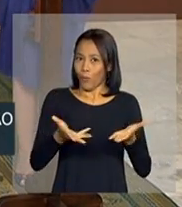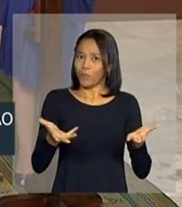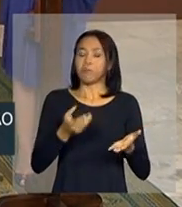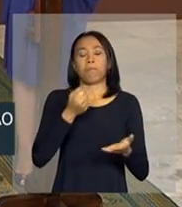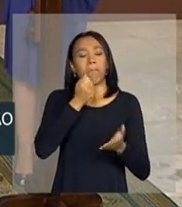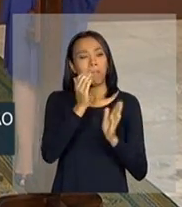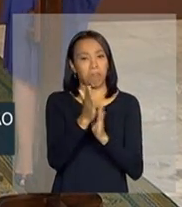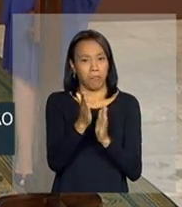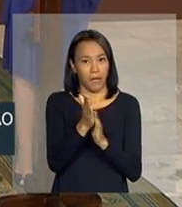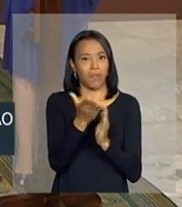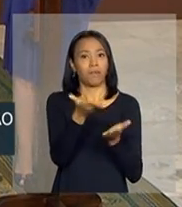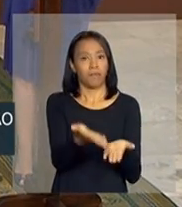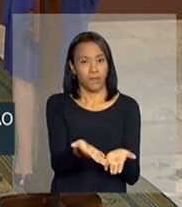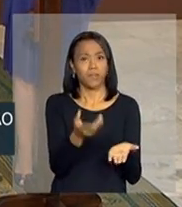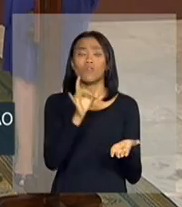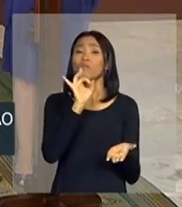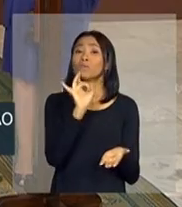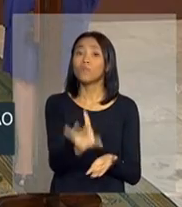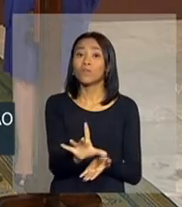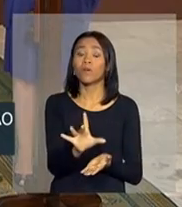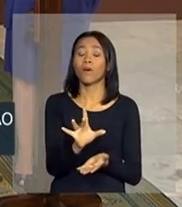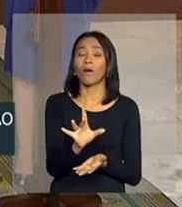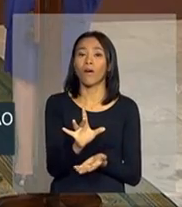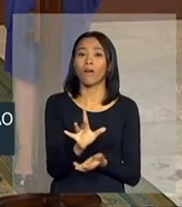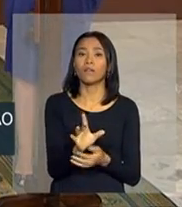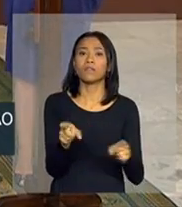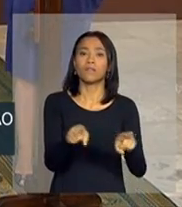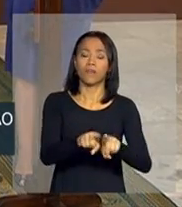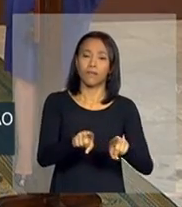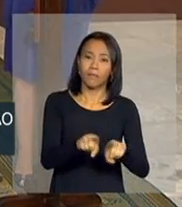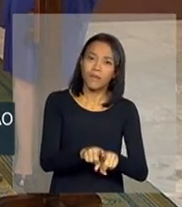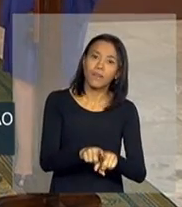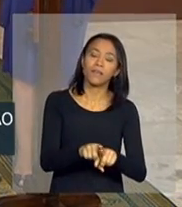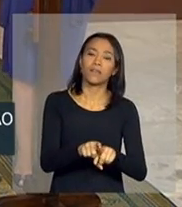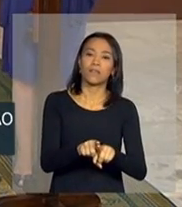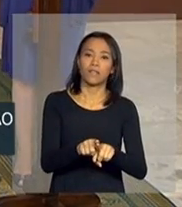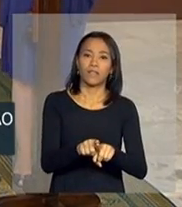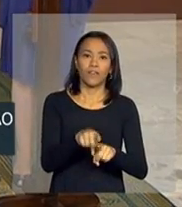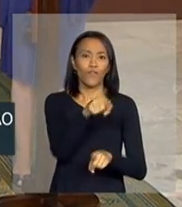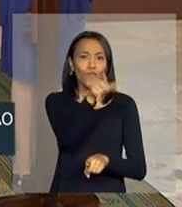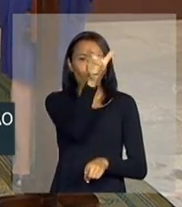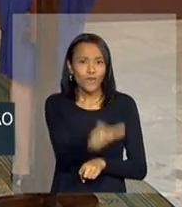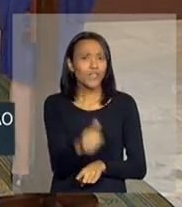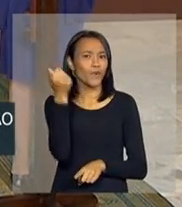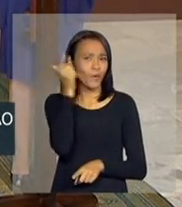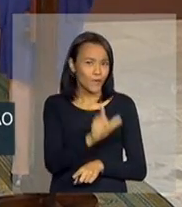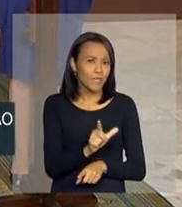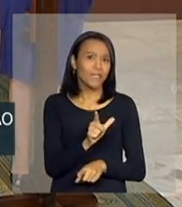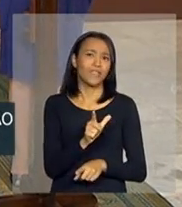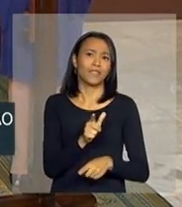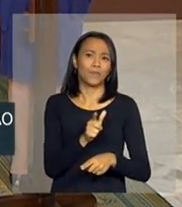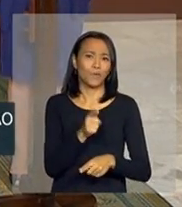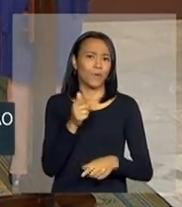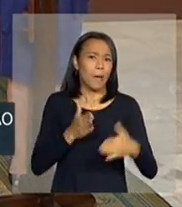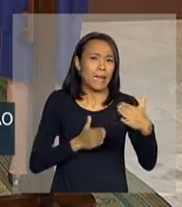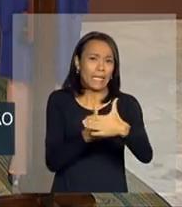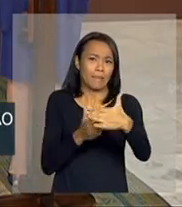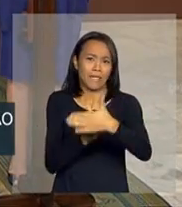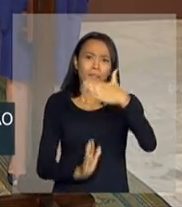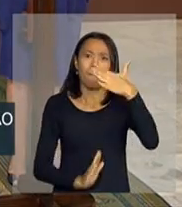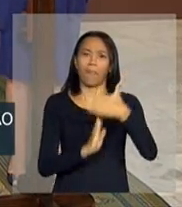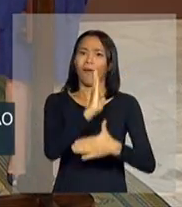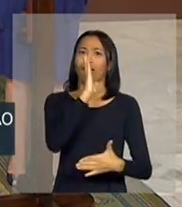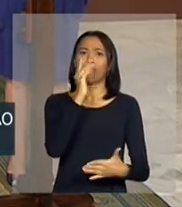Parabéns por ser, não só também, por ter conseguido ultrapassar as barreiras que cerceiam,